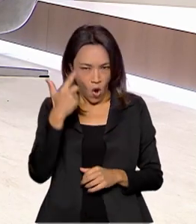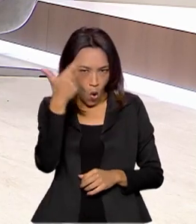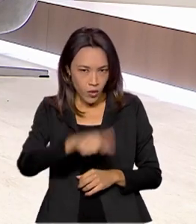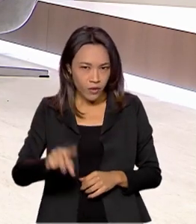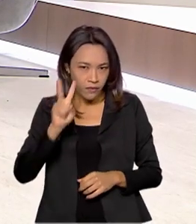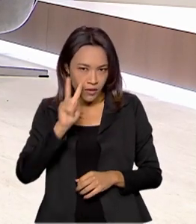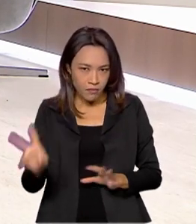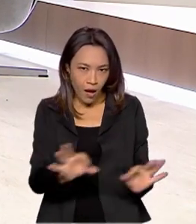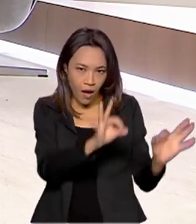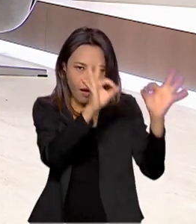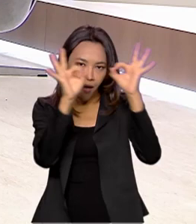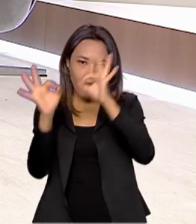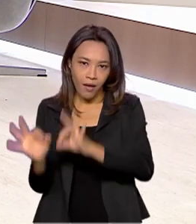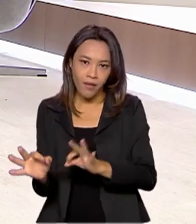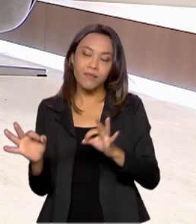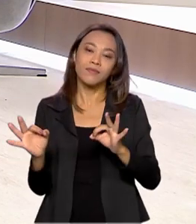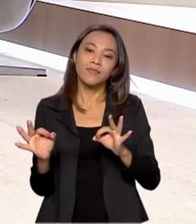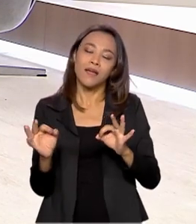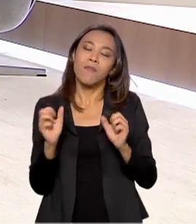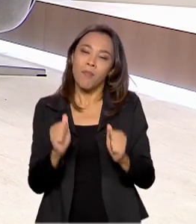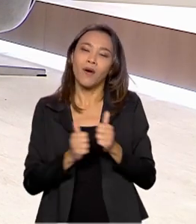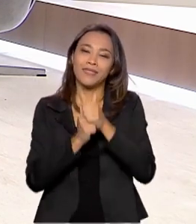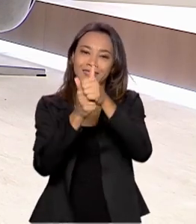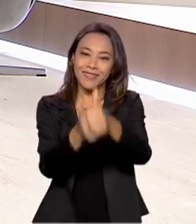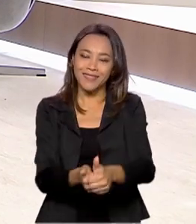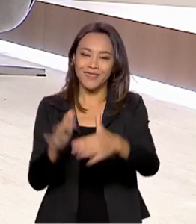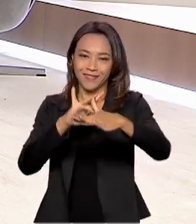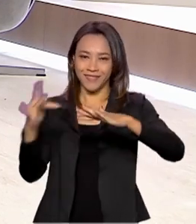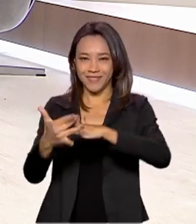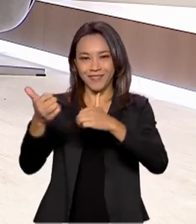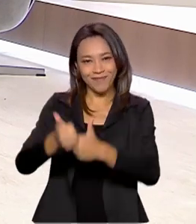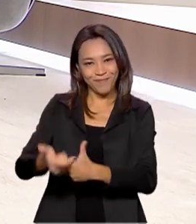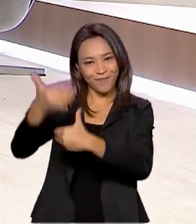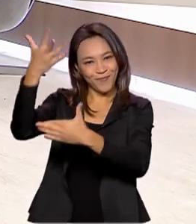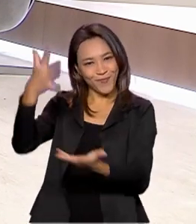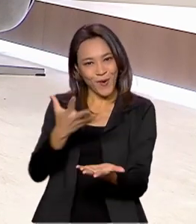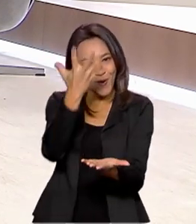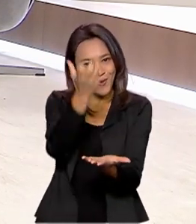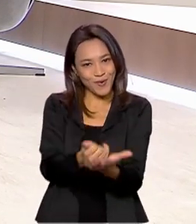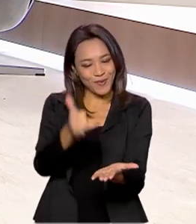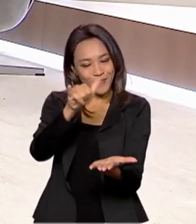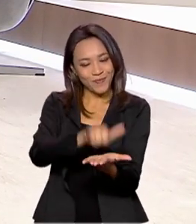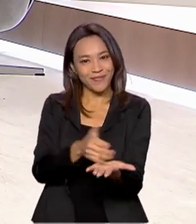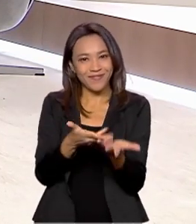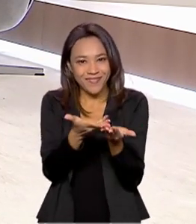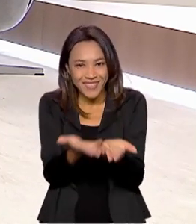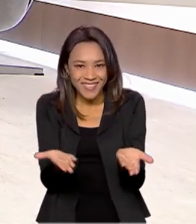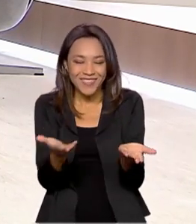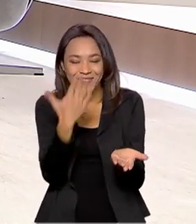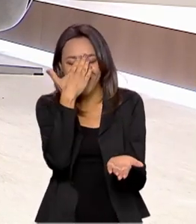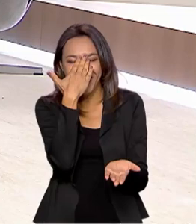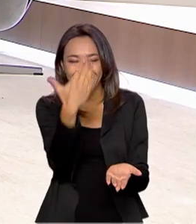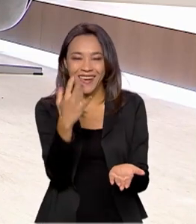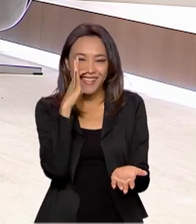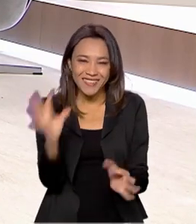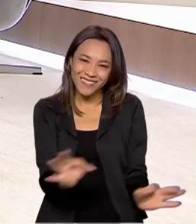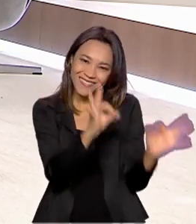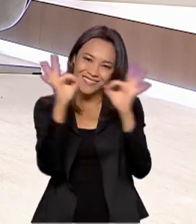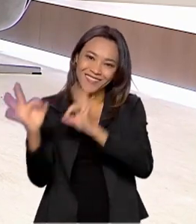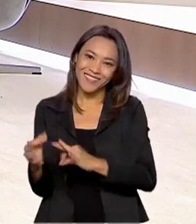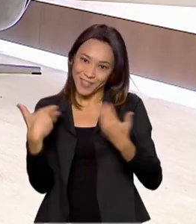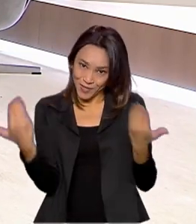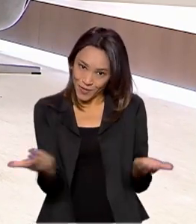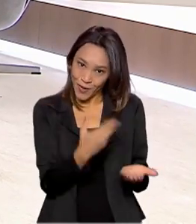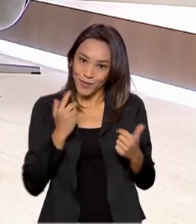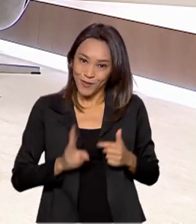esta ou outras entrevistas, siga as nossas redes sociais ou baixe o TV Brasil Play. Obrigado pela companhia e o